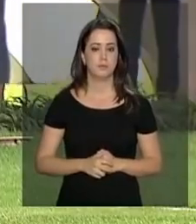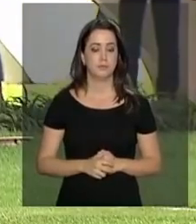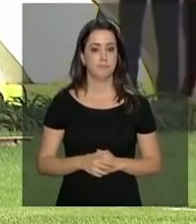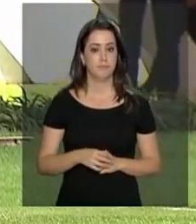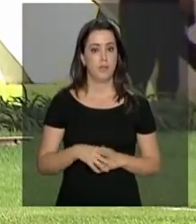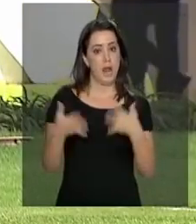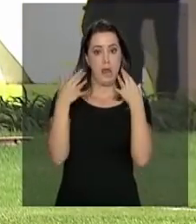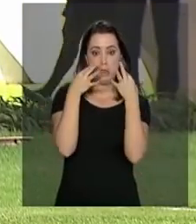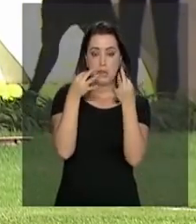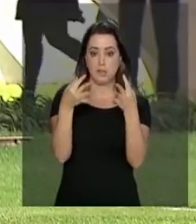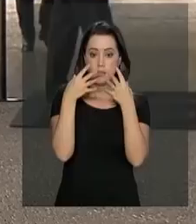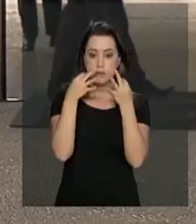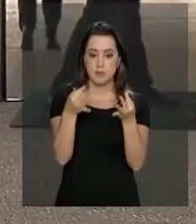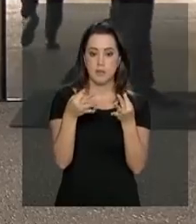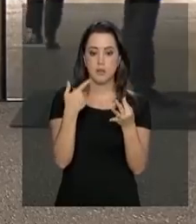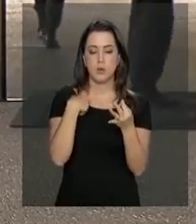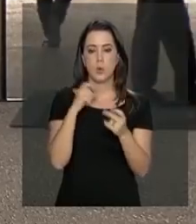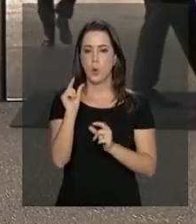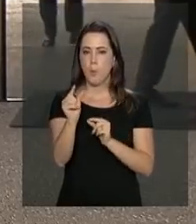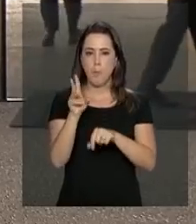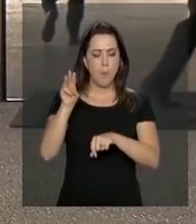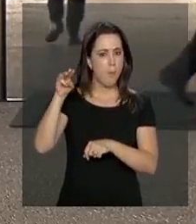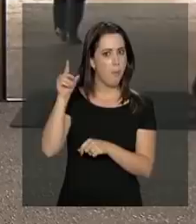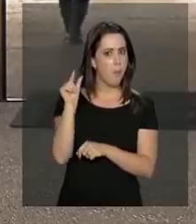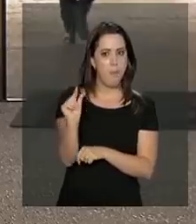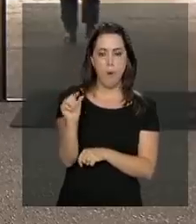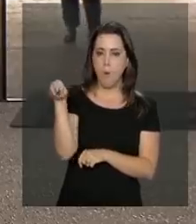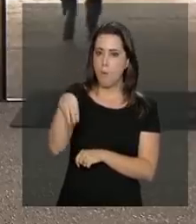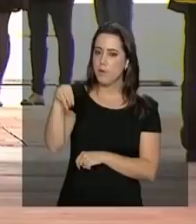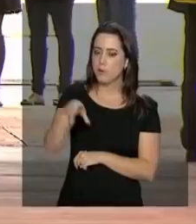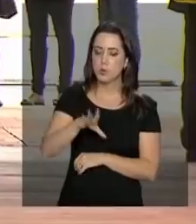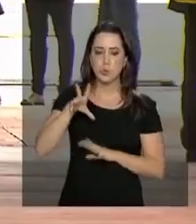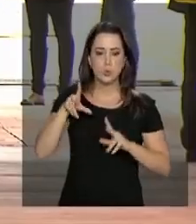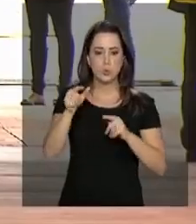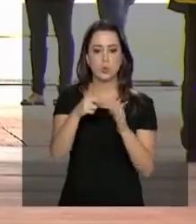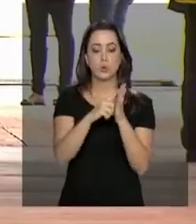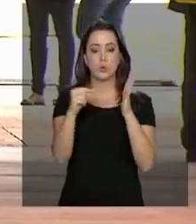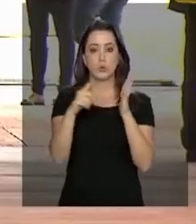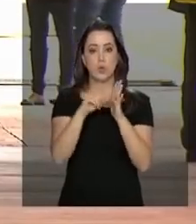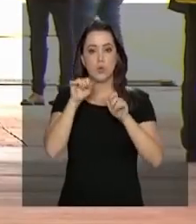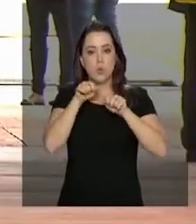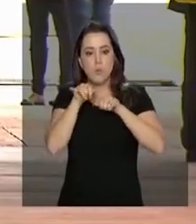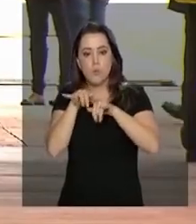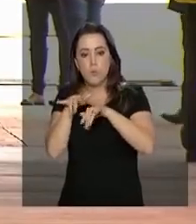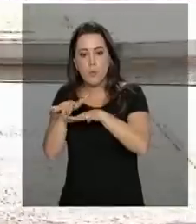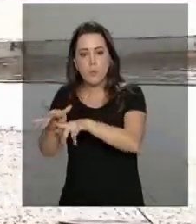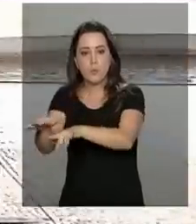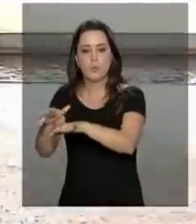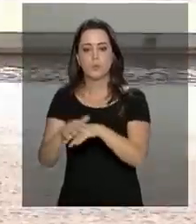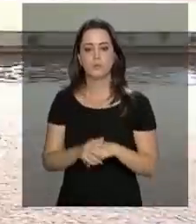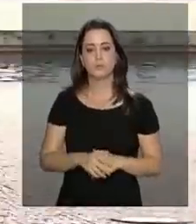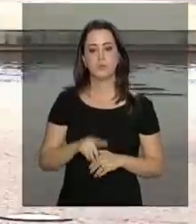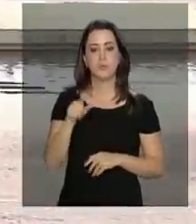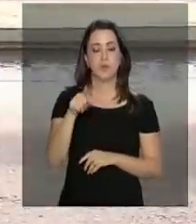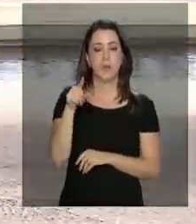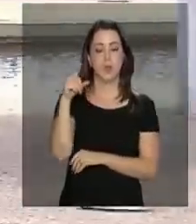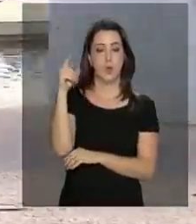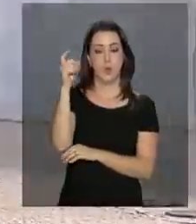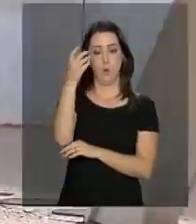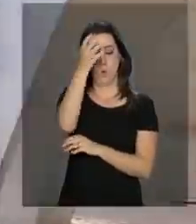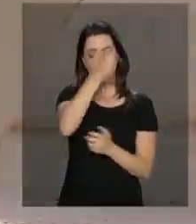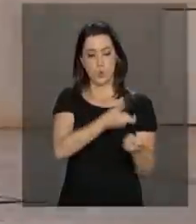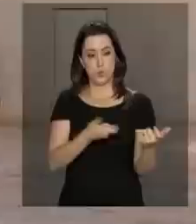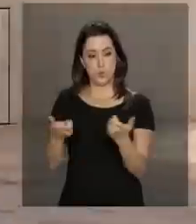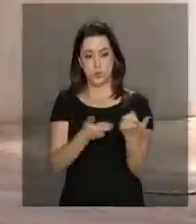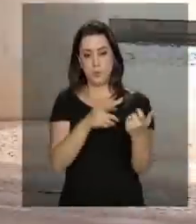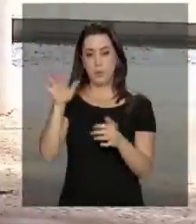Alerta acionado e em poucos minutos, todo o prédio do Palácio do Planalto foi evacuado. Os bombeiros foram